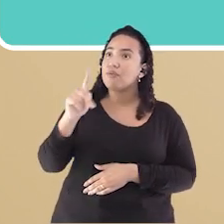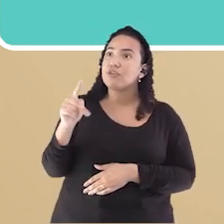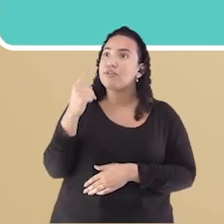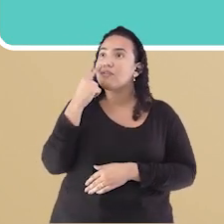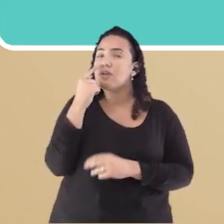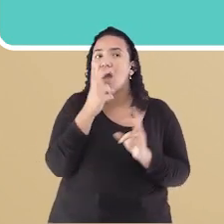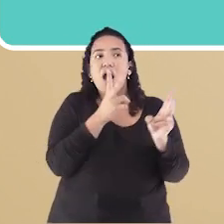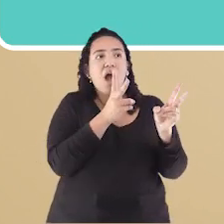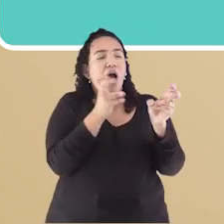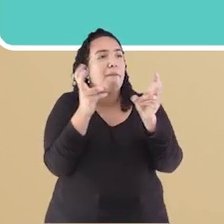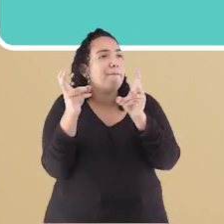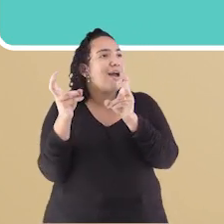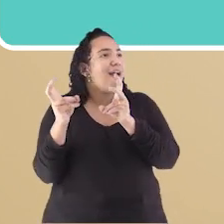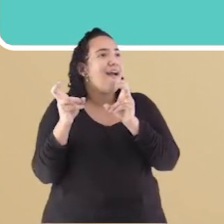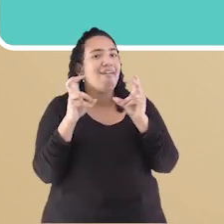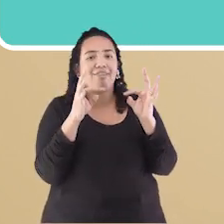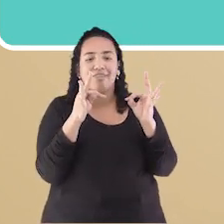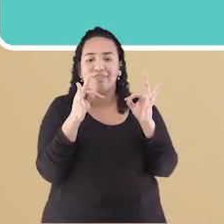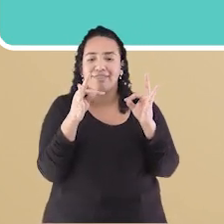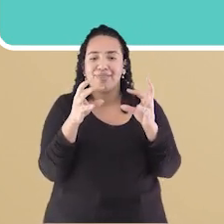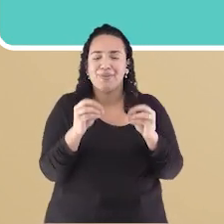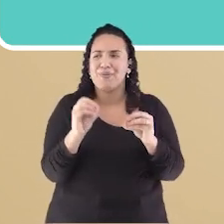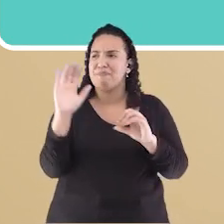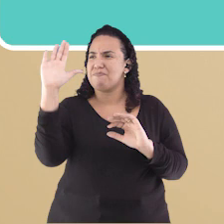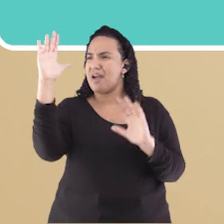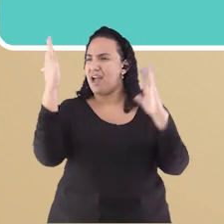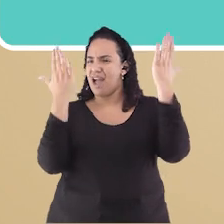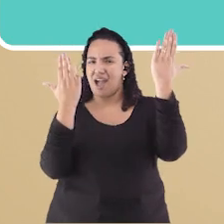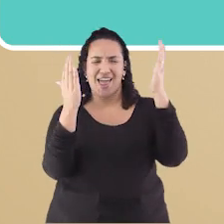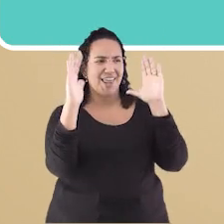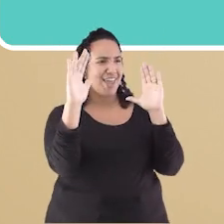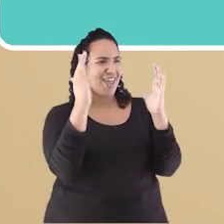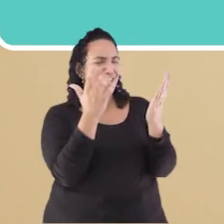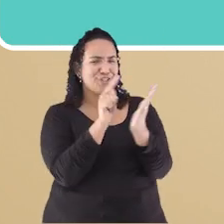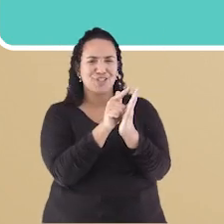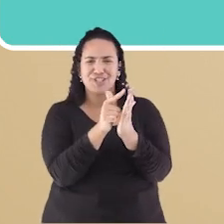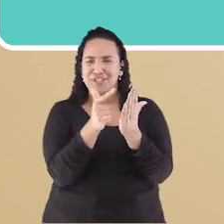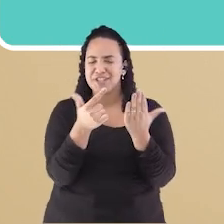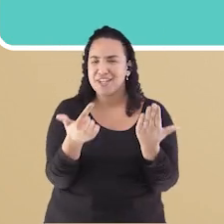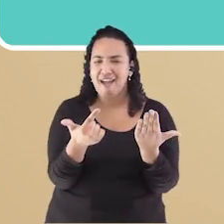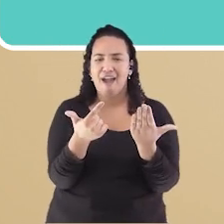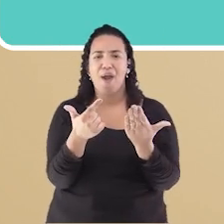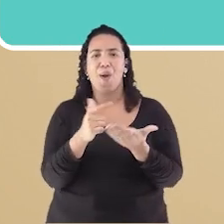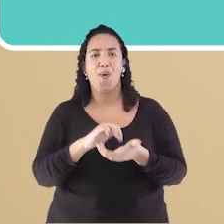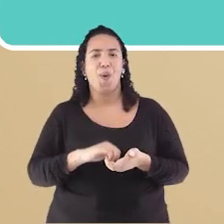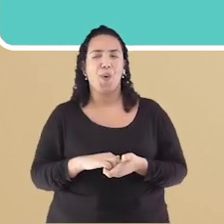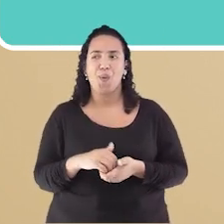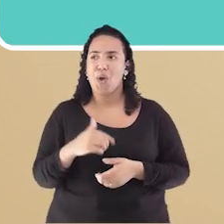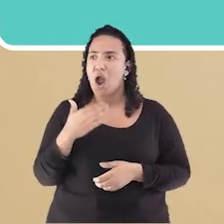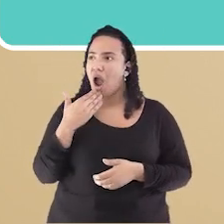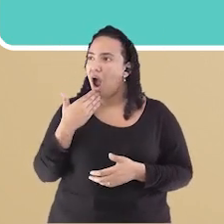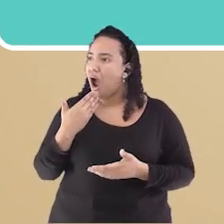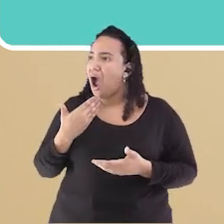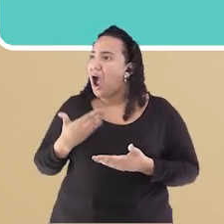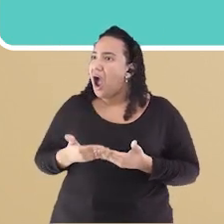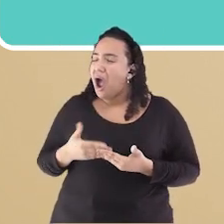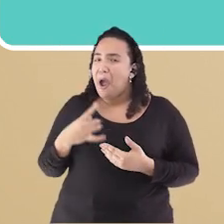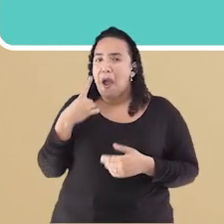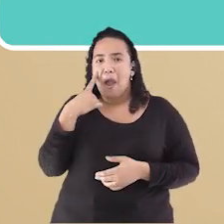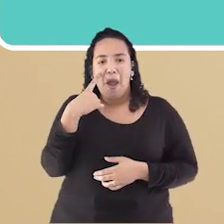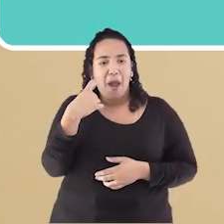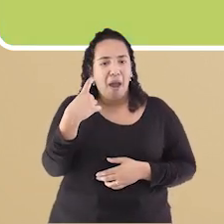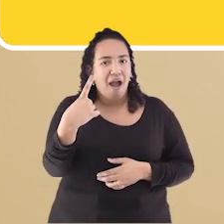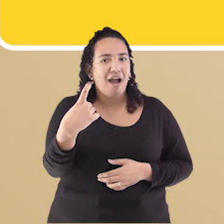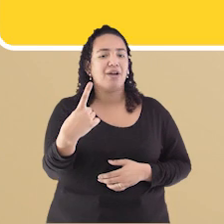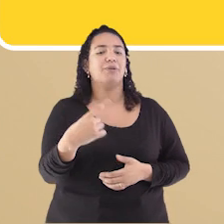Em todas as placas Paredes Jornais E achou isso muito interessante